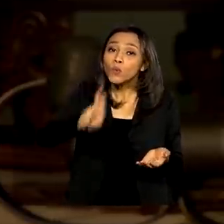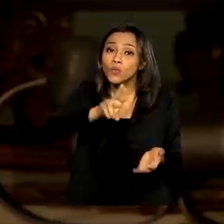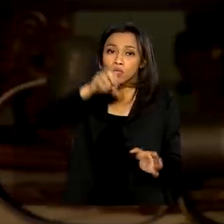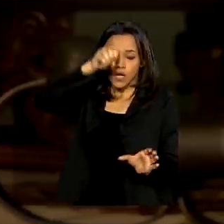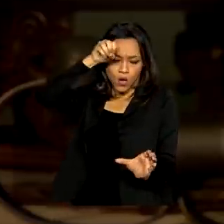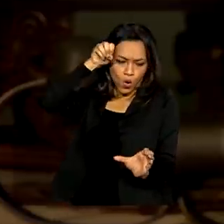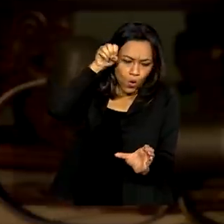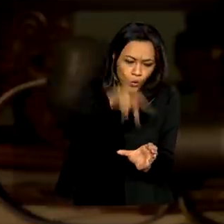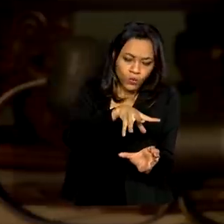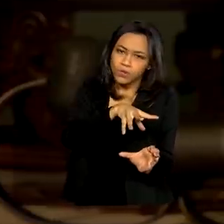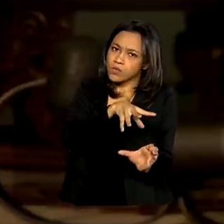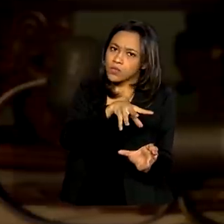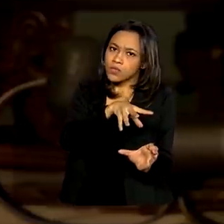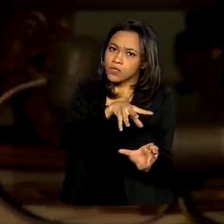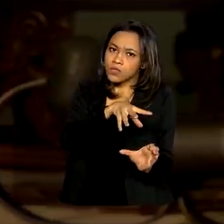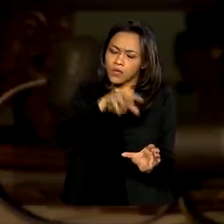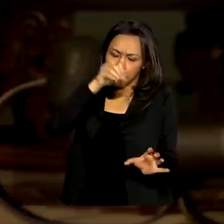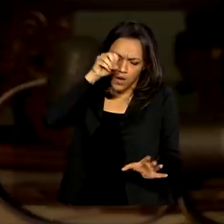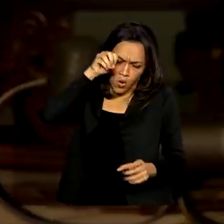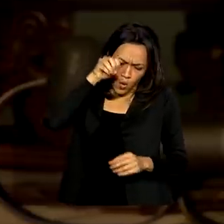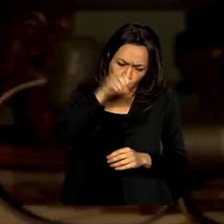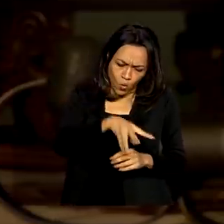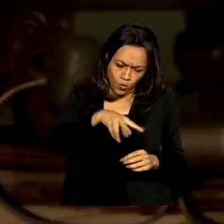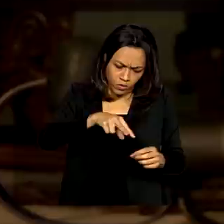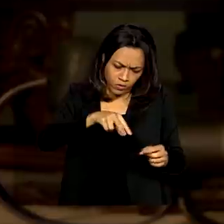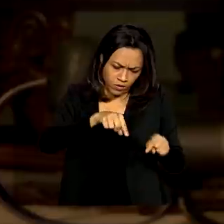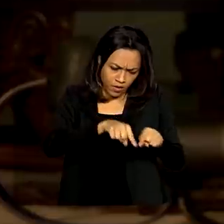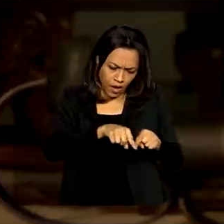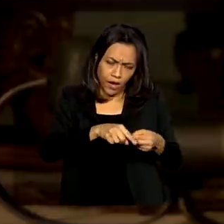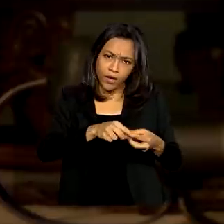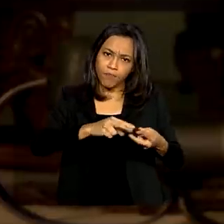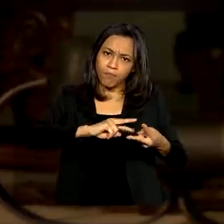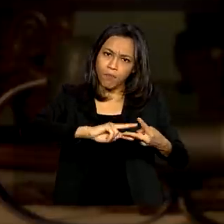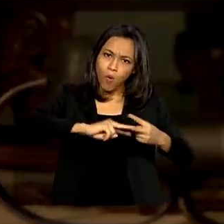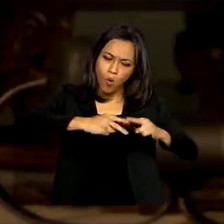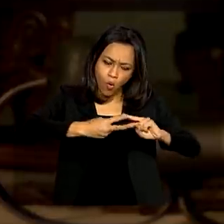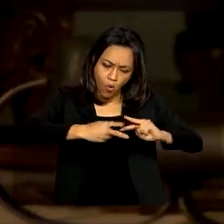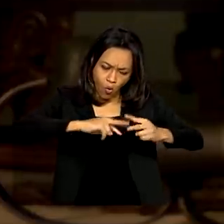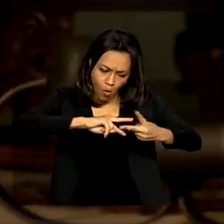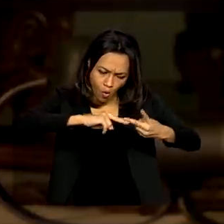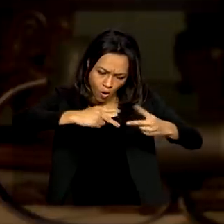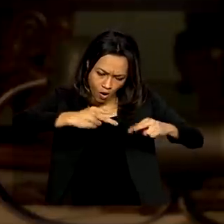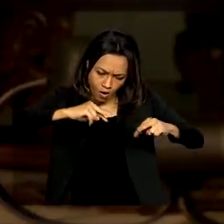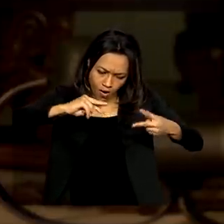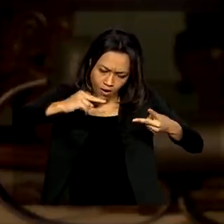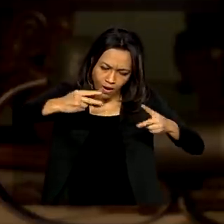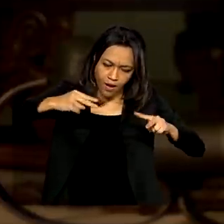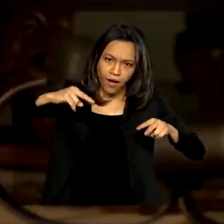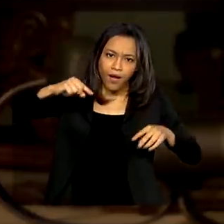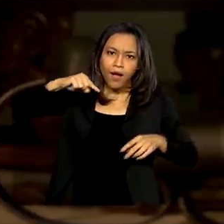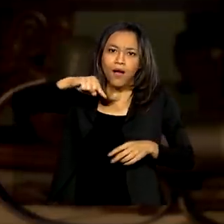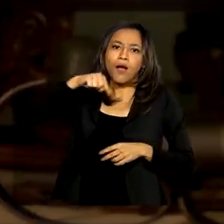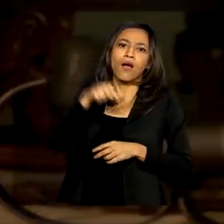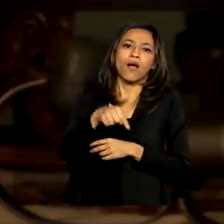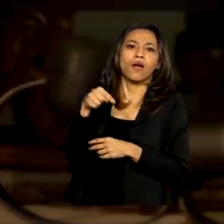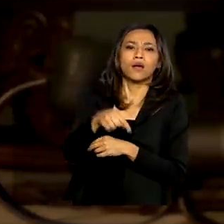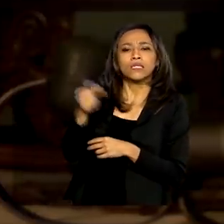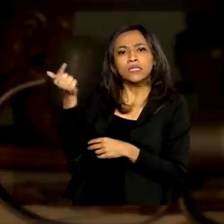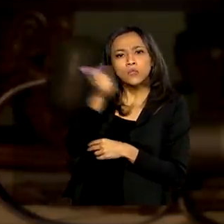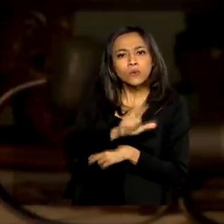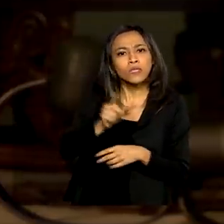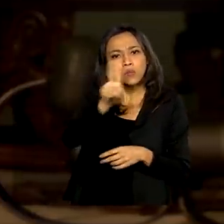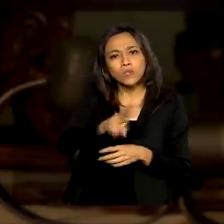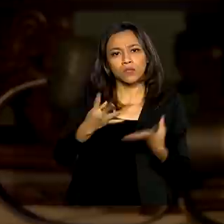espalhamento de frequência, de acordo com a constituição molecular da amostra, e isso a gente consegue detectar com inteligência